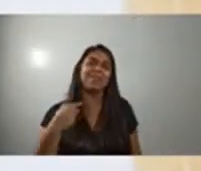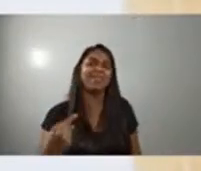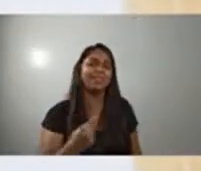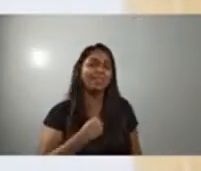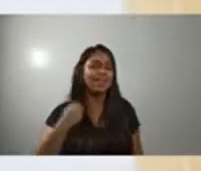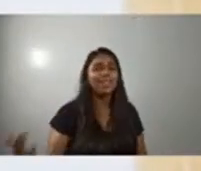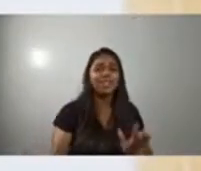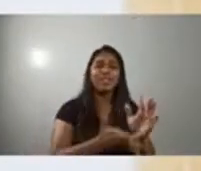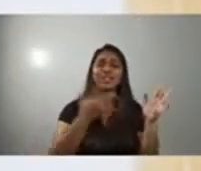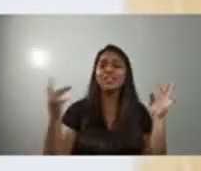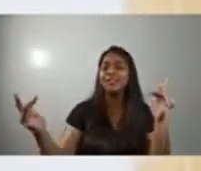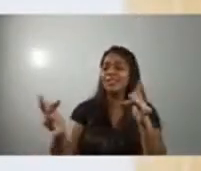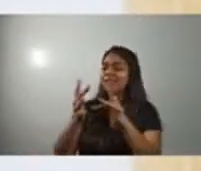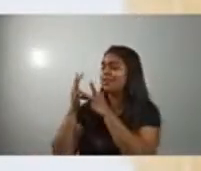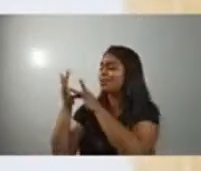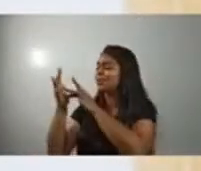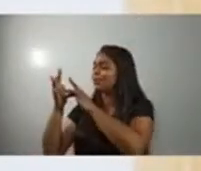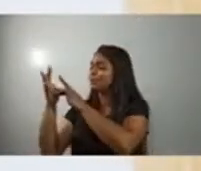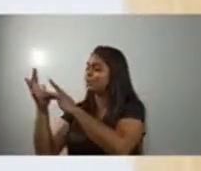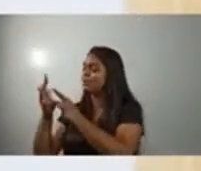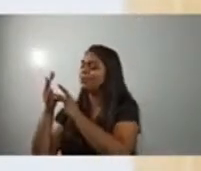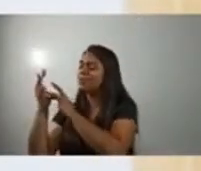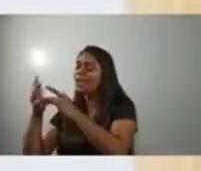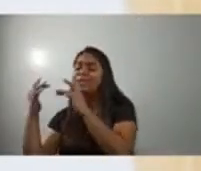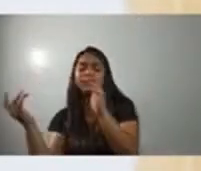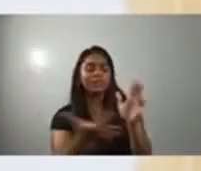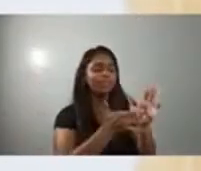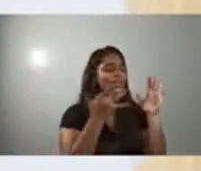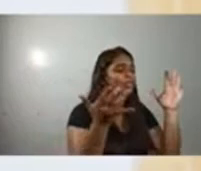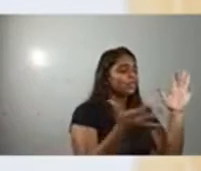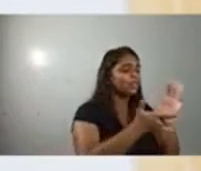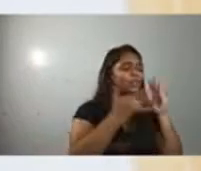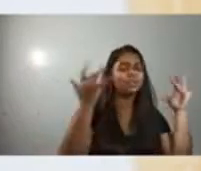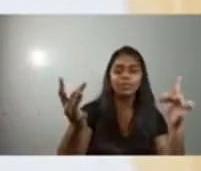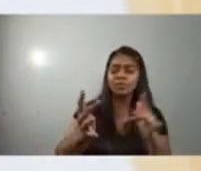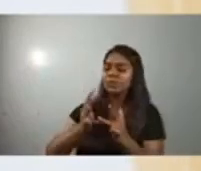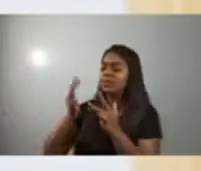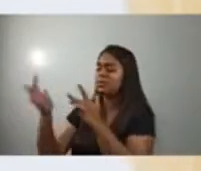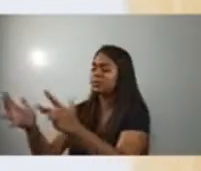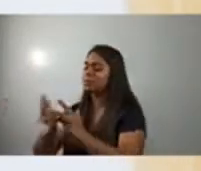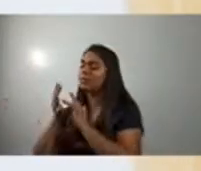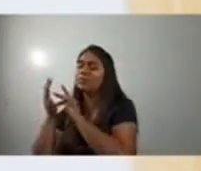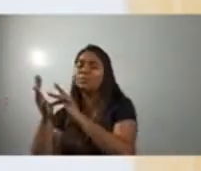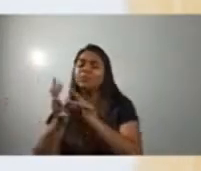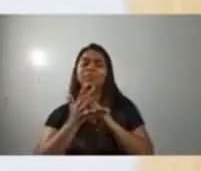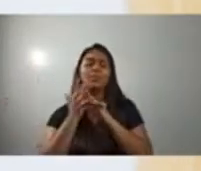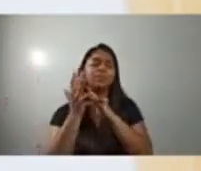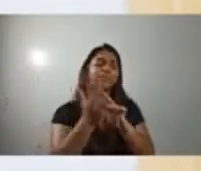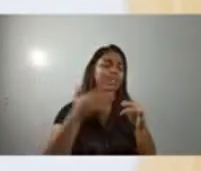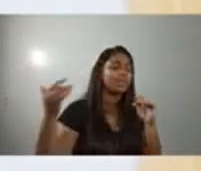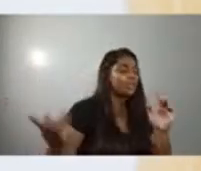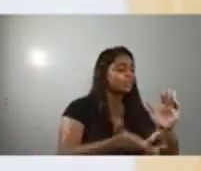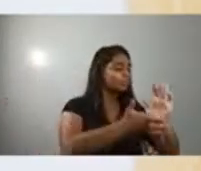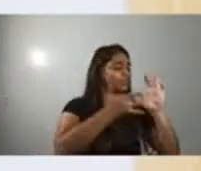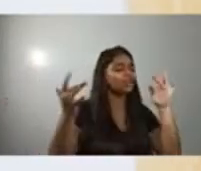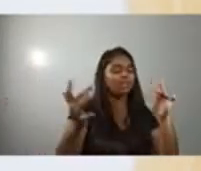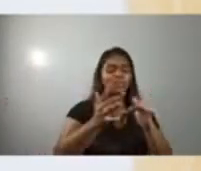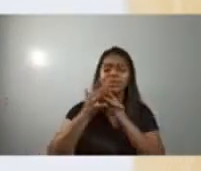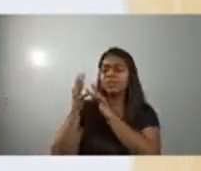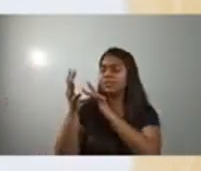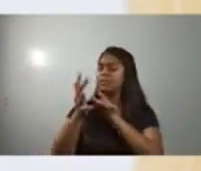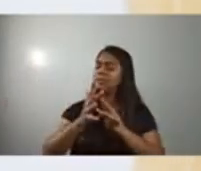Jesus Jesus Gere este nome a poder Jesus, clame por Jesus